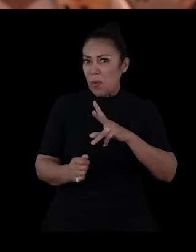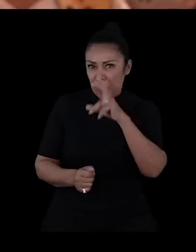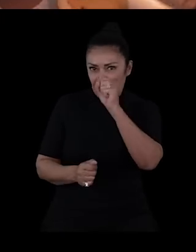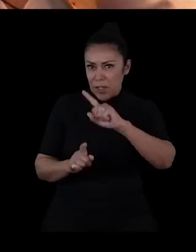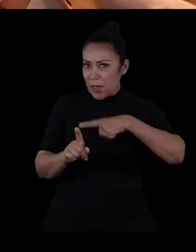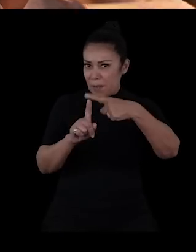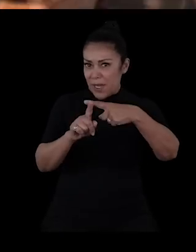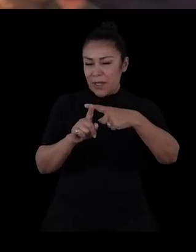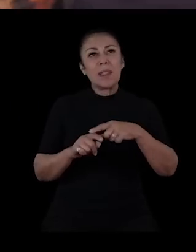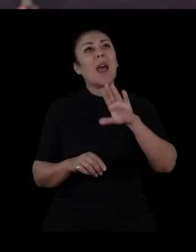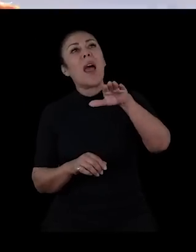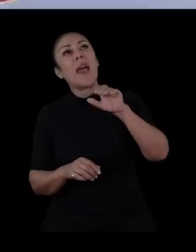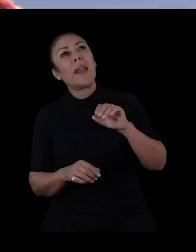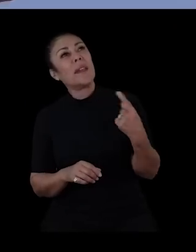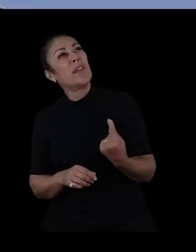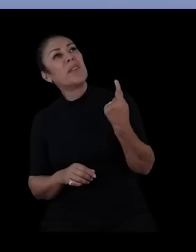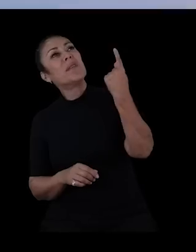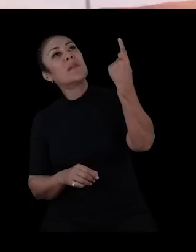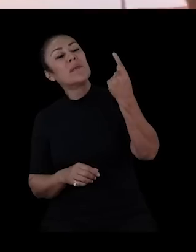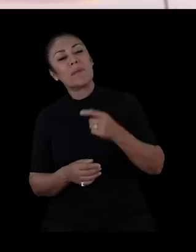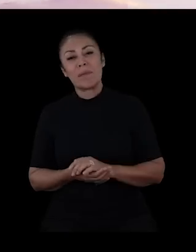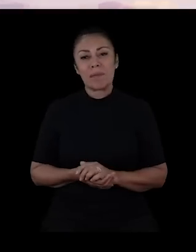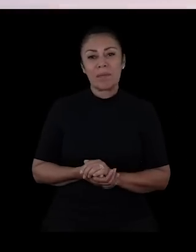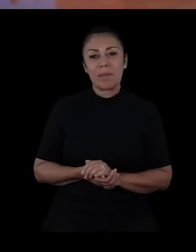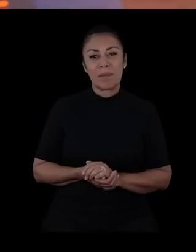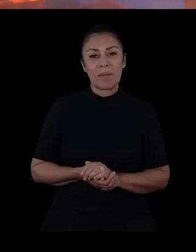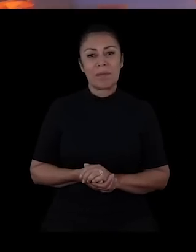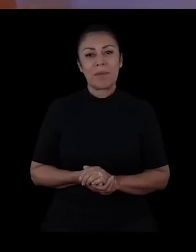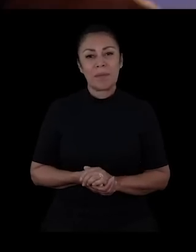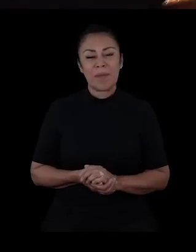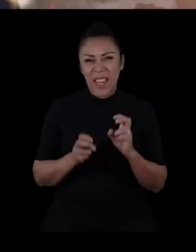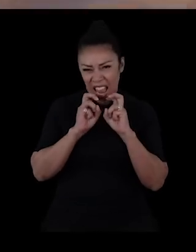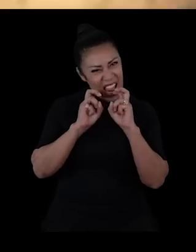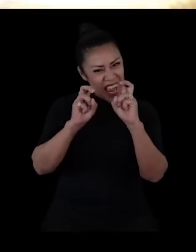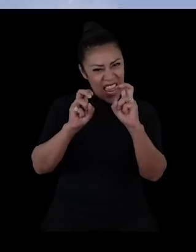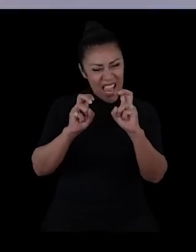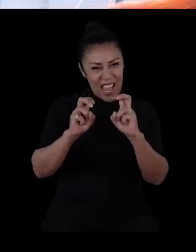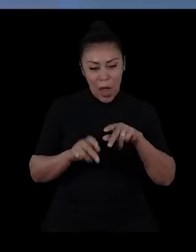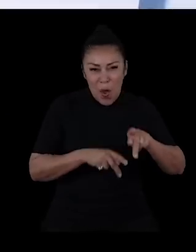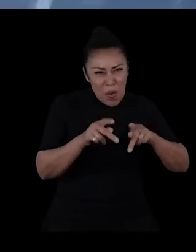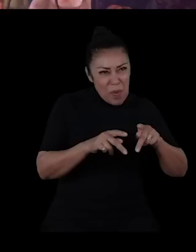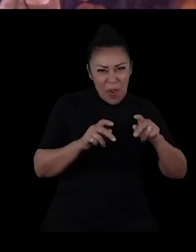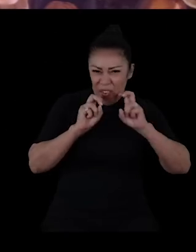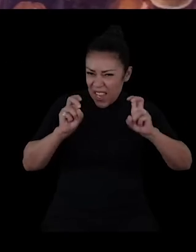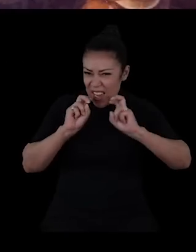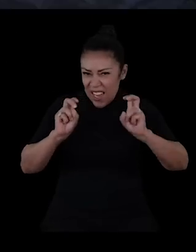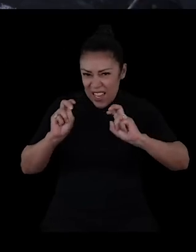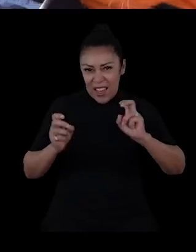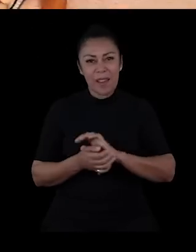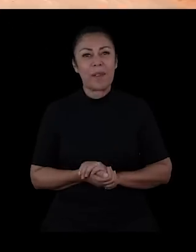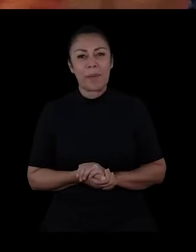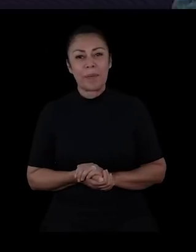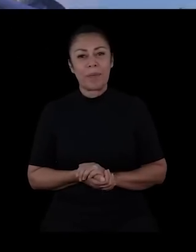ritmo dobrado. O homem lança o gato. Ei, gigante! O gato pula no telhado de uma casa e o gigante o ataca com um sino. O gato